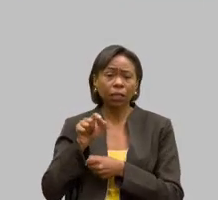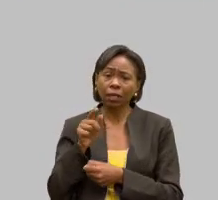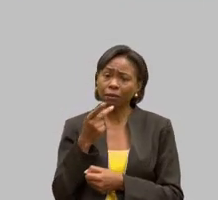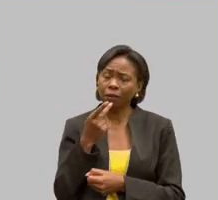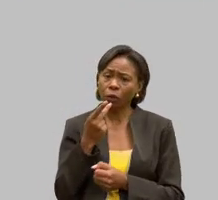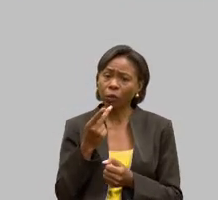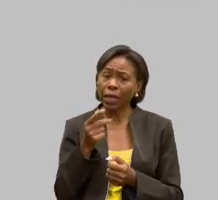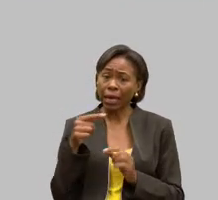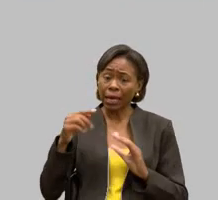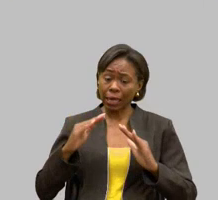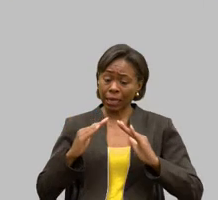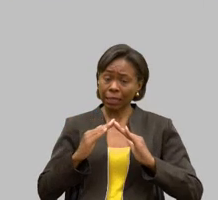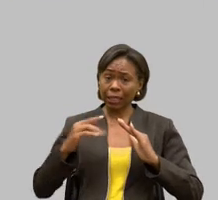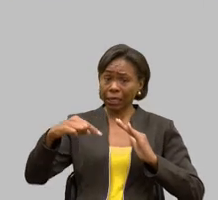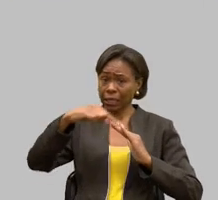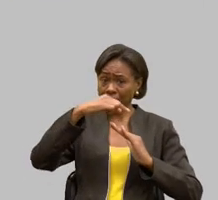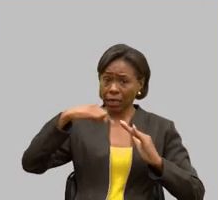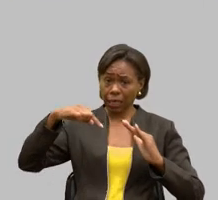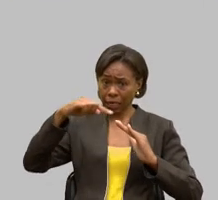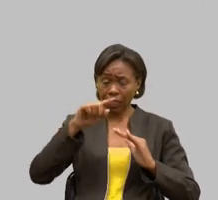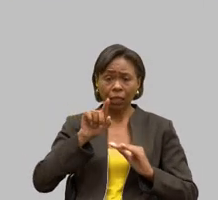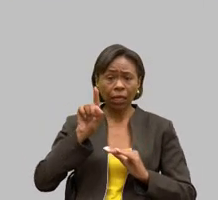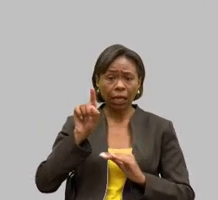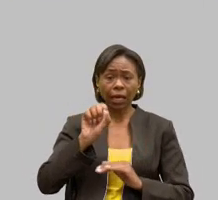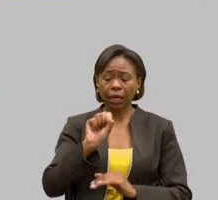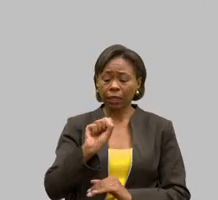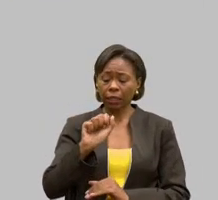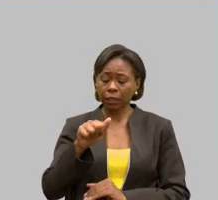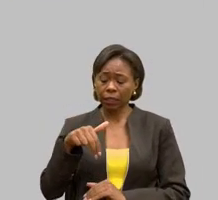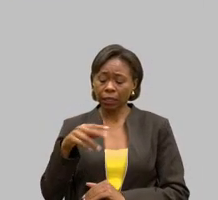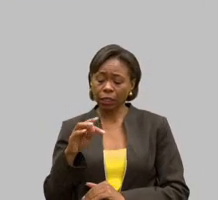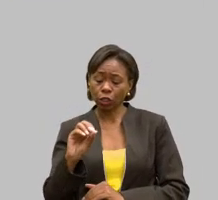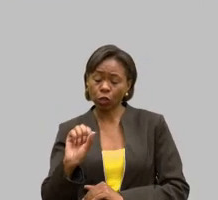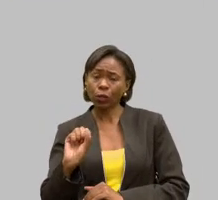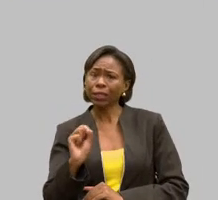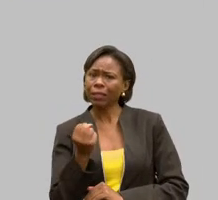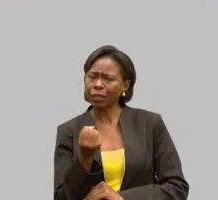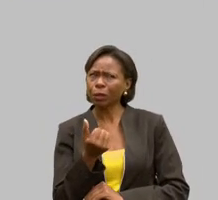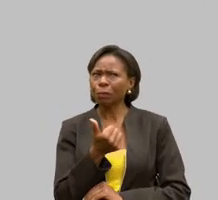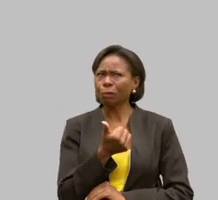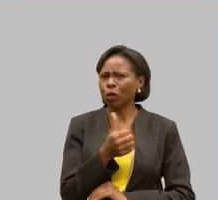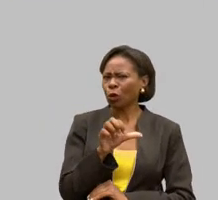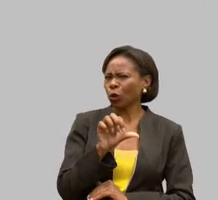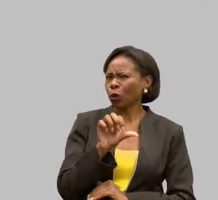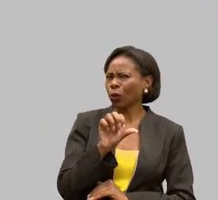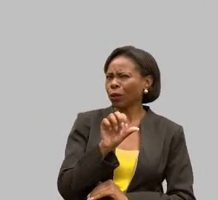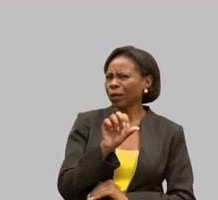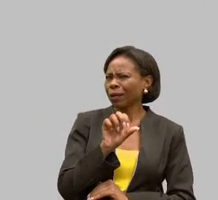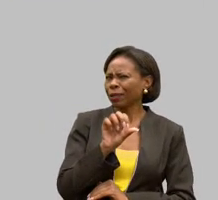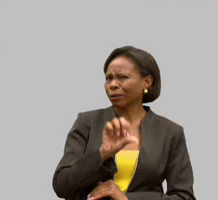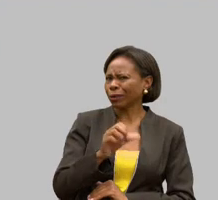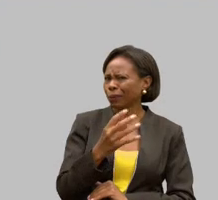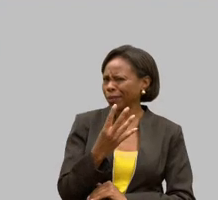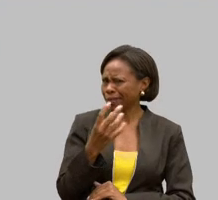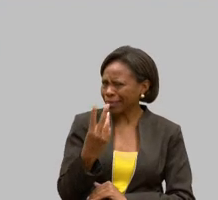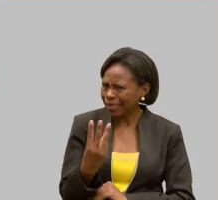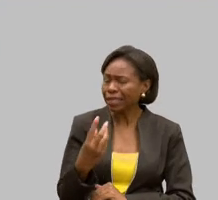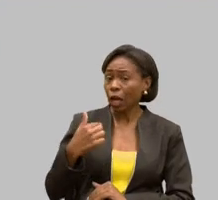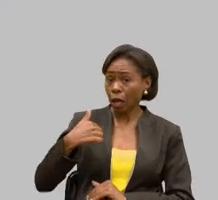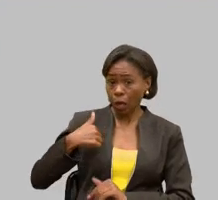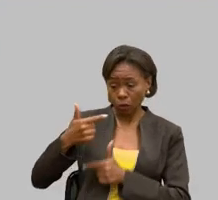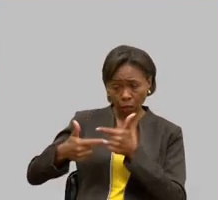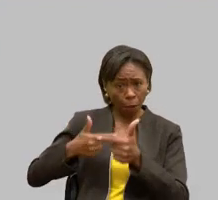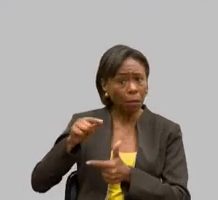Misericórdia de Santos de 1543. Lá eu trabalhei, lá eu formei, lá eu especializei, lá eu pós-graduei em